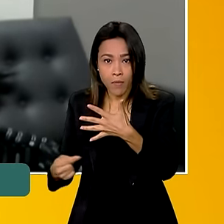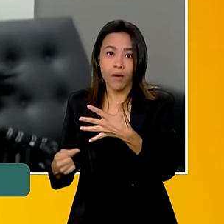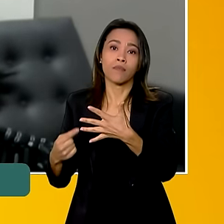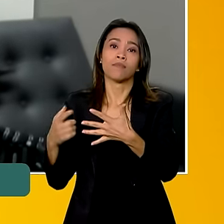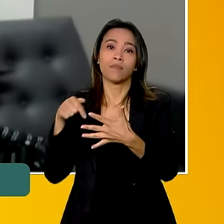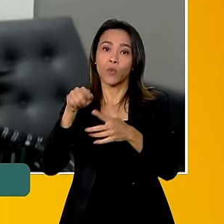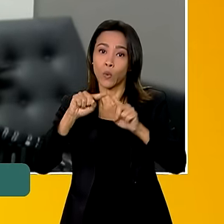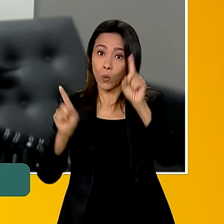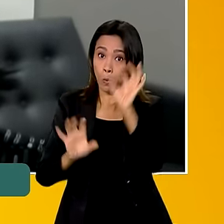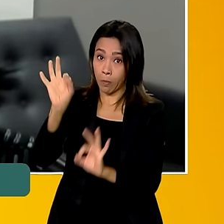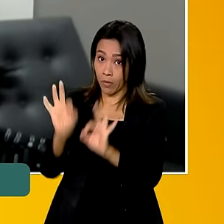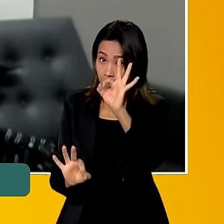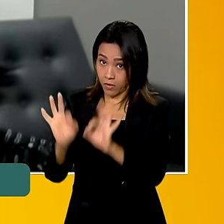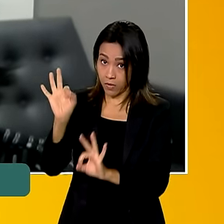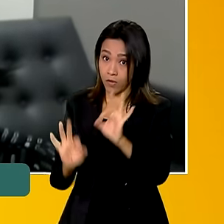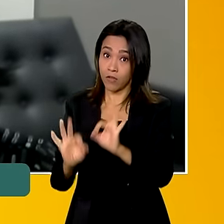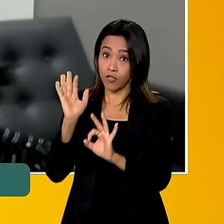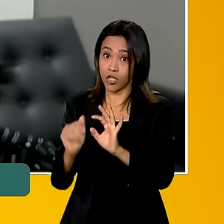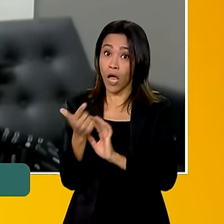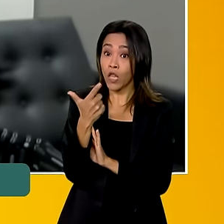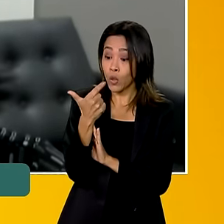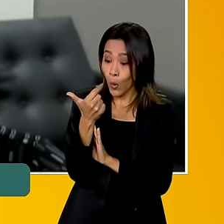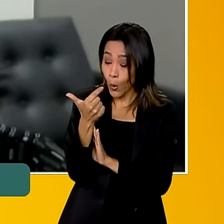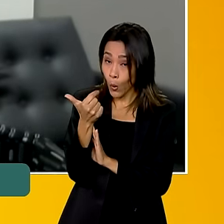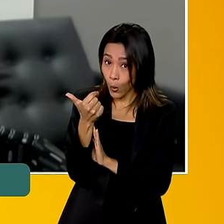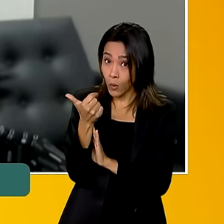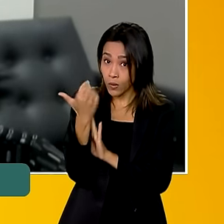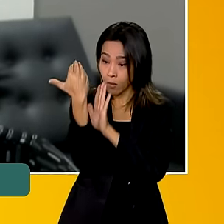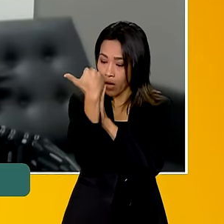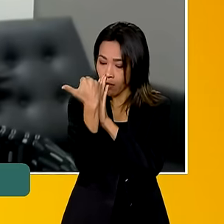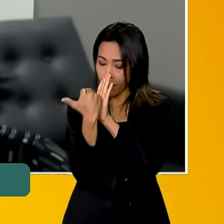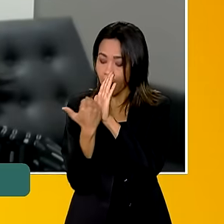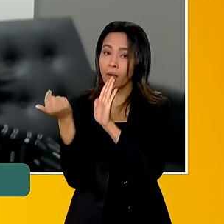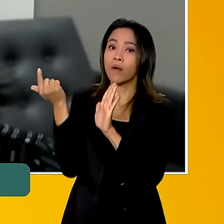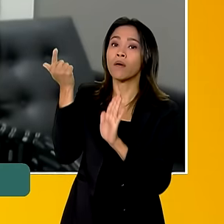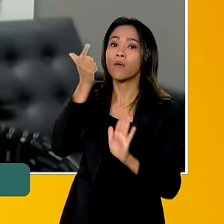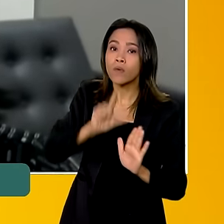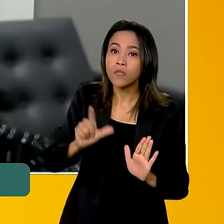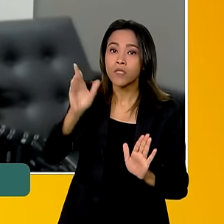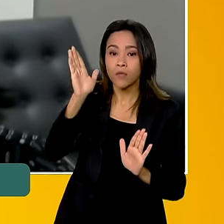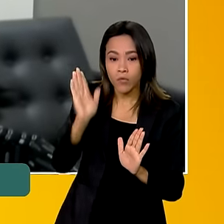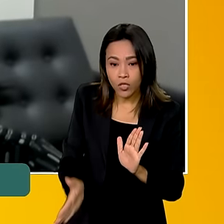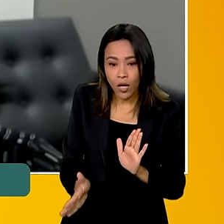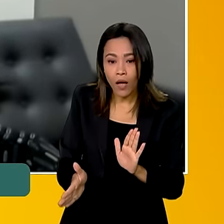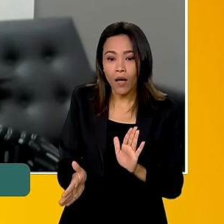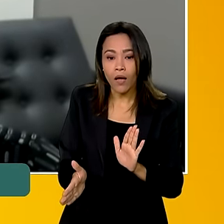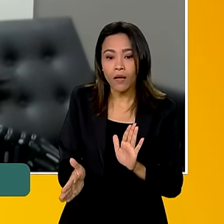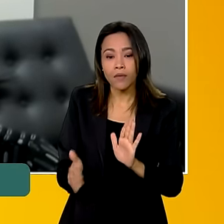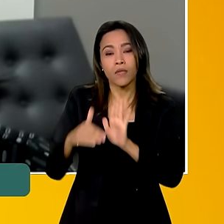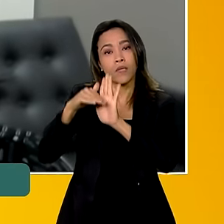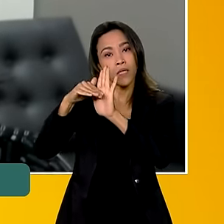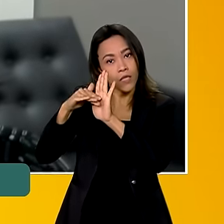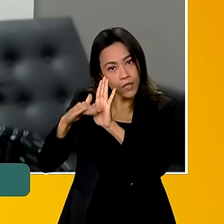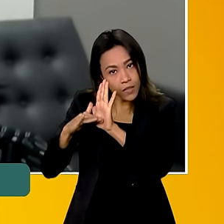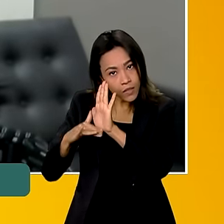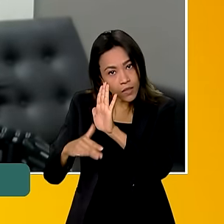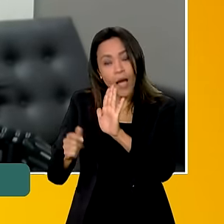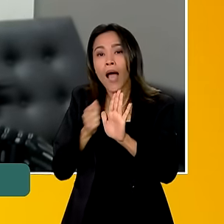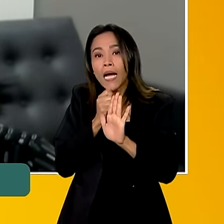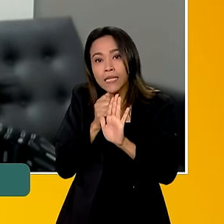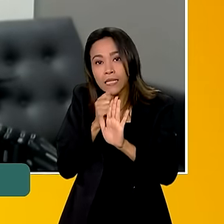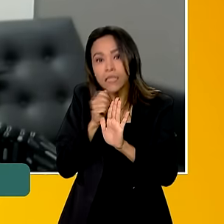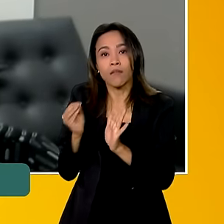a gente já tem 12 delas concluídas e uma série delas também em andamento. Então,